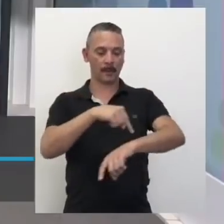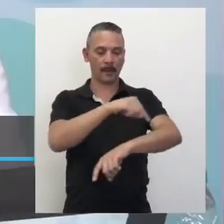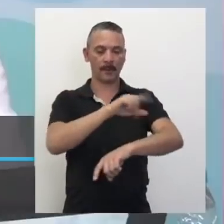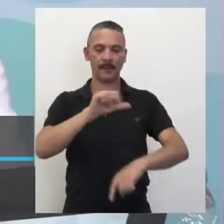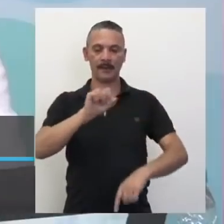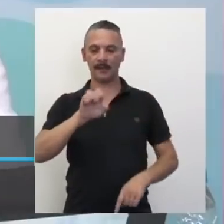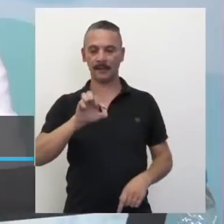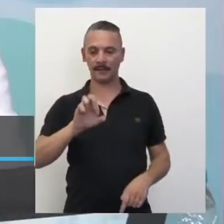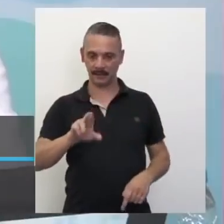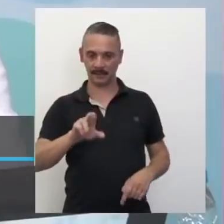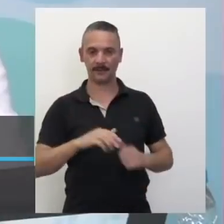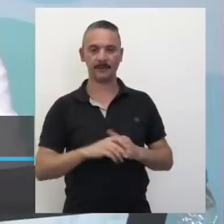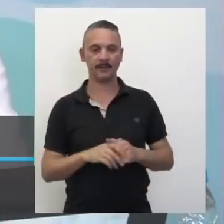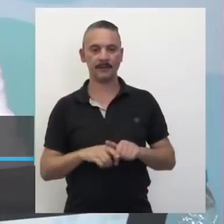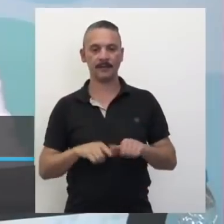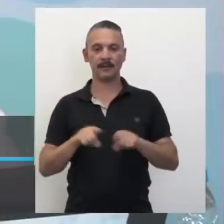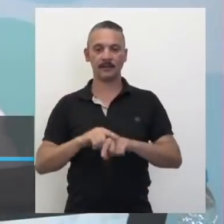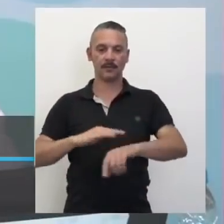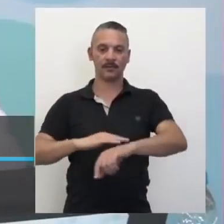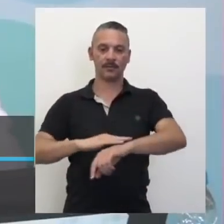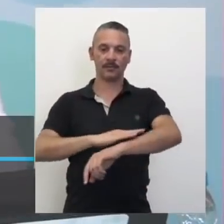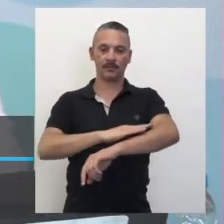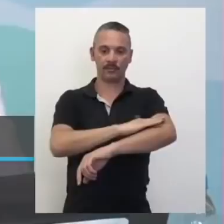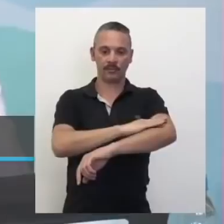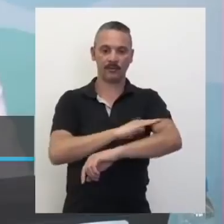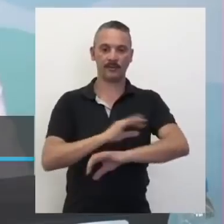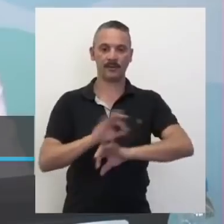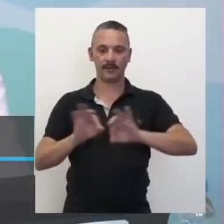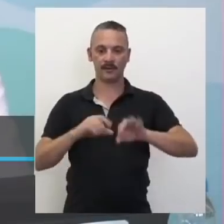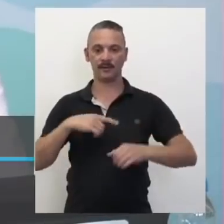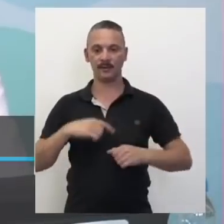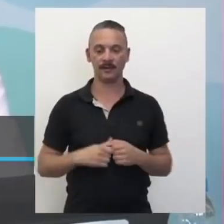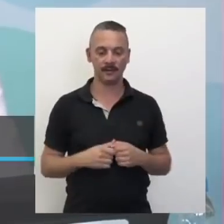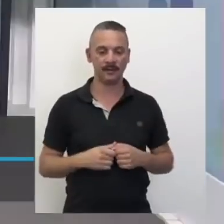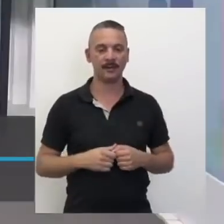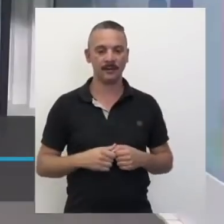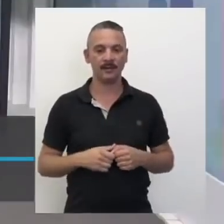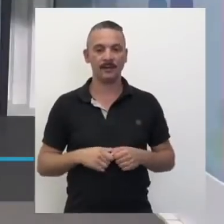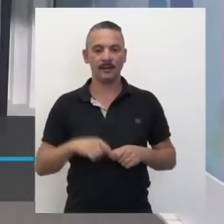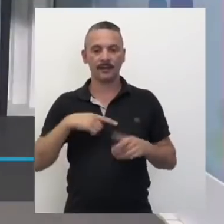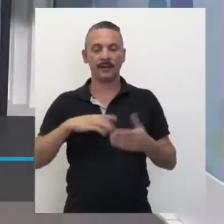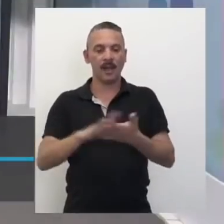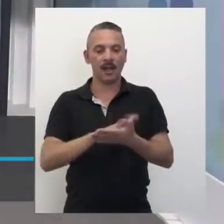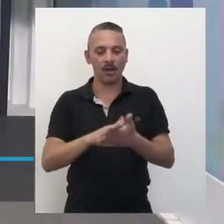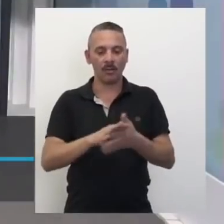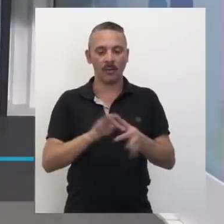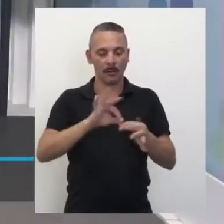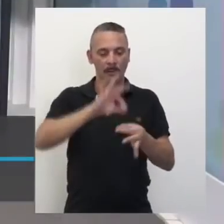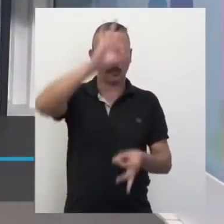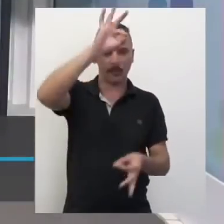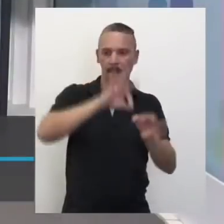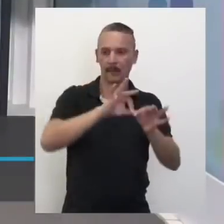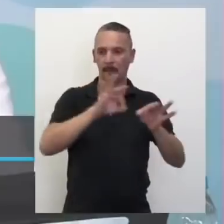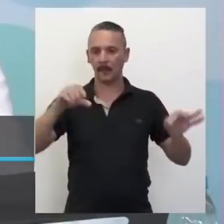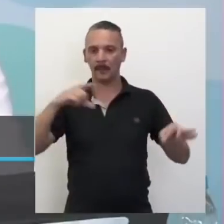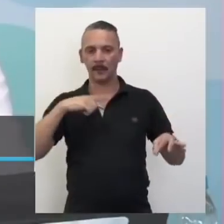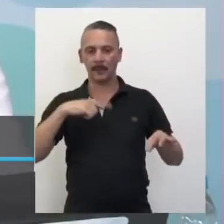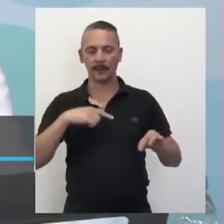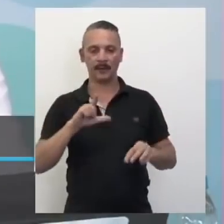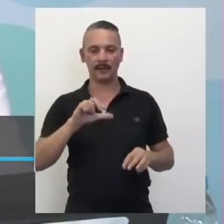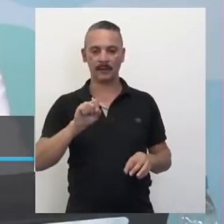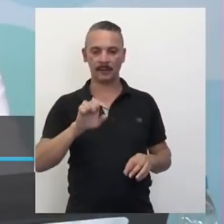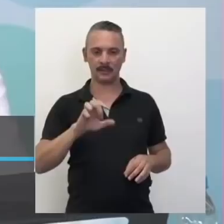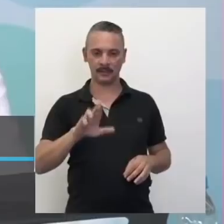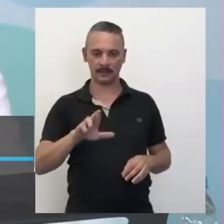Laser de obras e depilação. Deve ser aquele nível, né? Tem nível, tem trena. Tem trena que usa o laser. Aluna Larissa, da escola